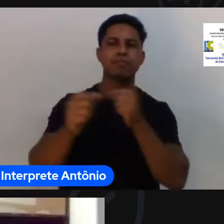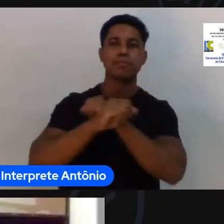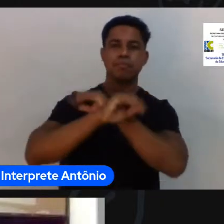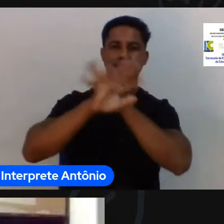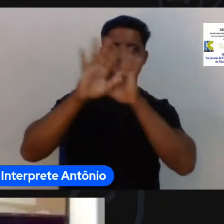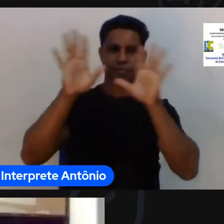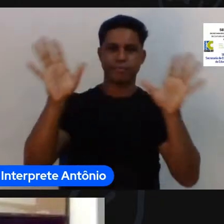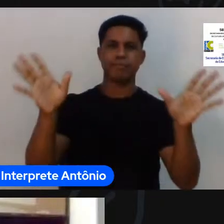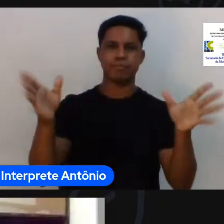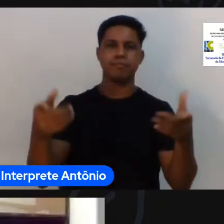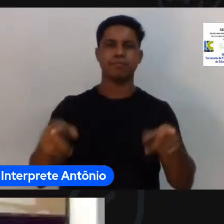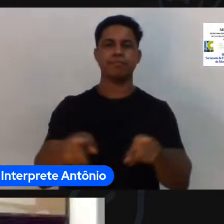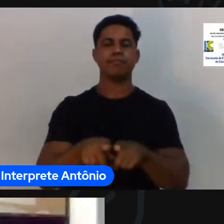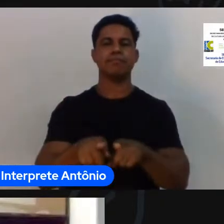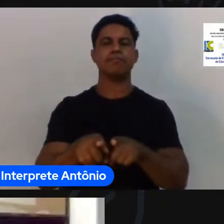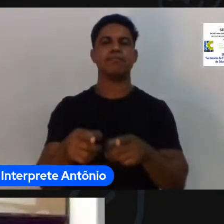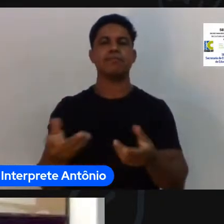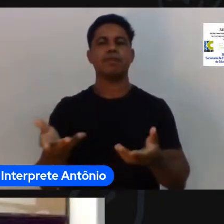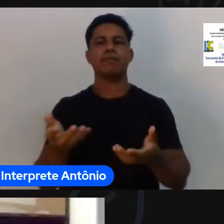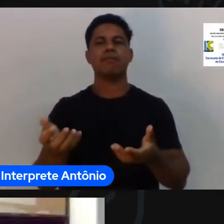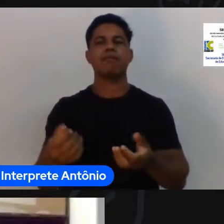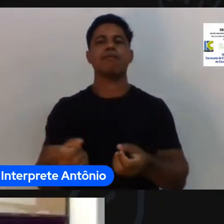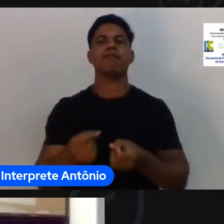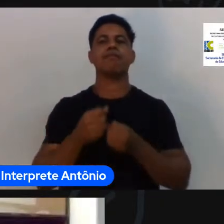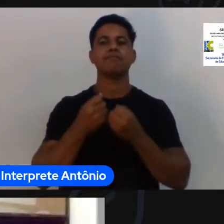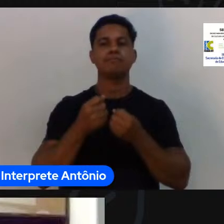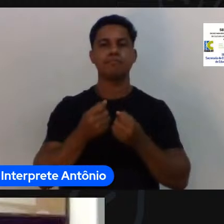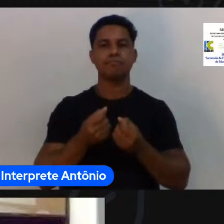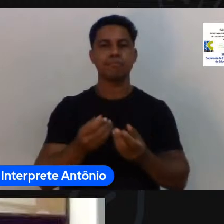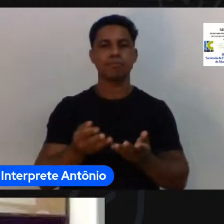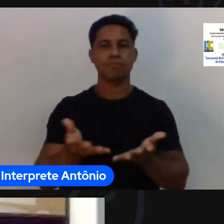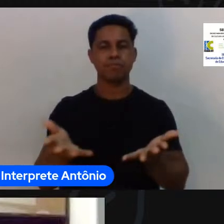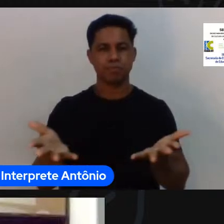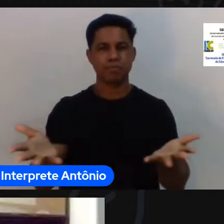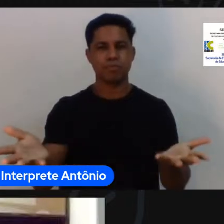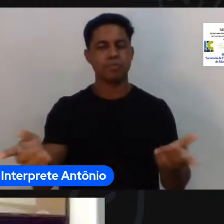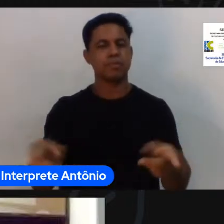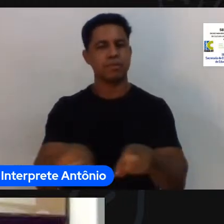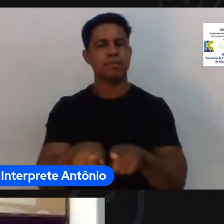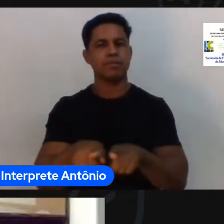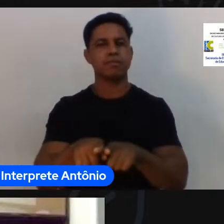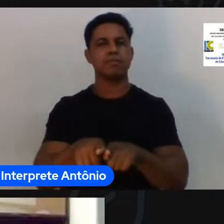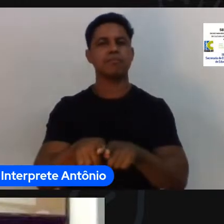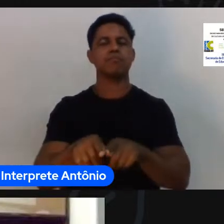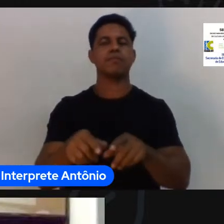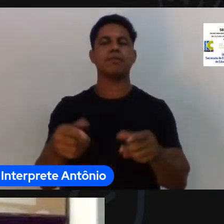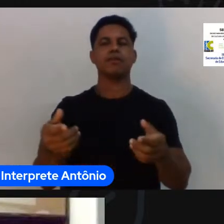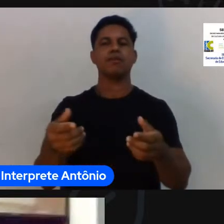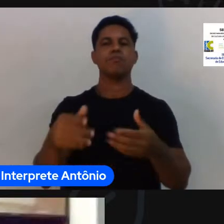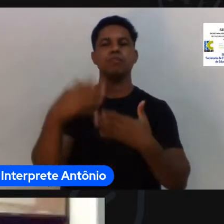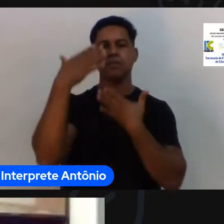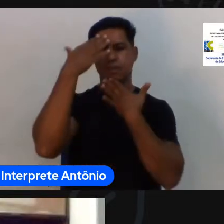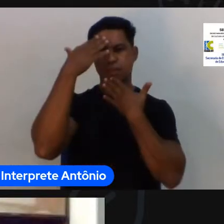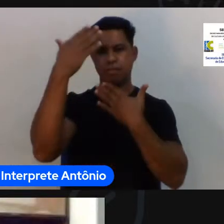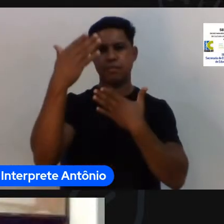compartilhamento da tela, e já vou fazer os meus agradecimentos a partir disso.